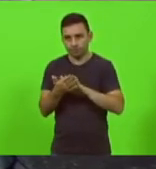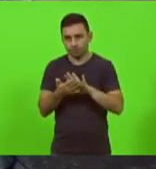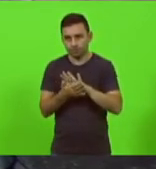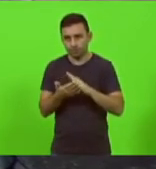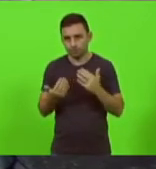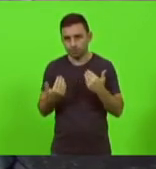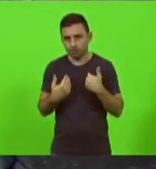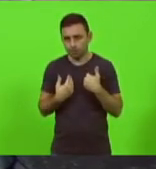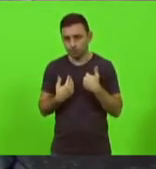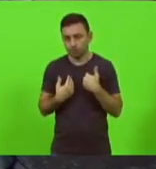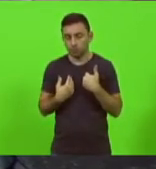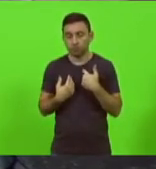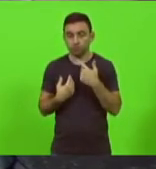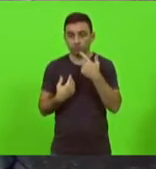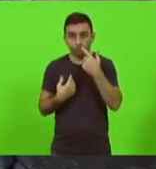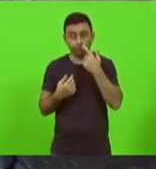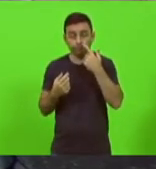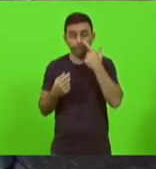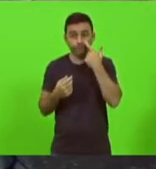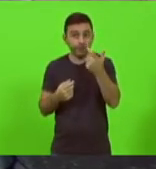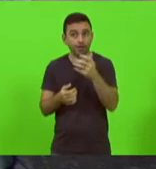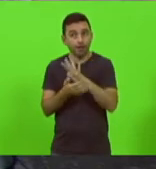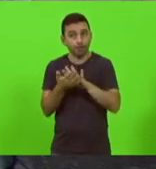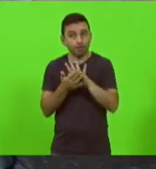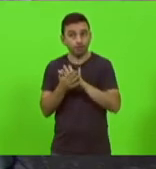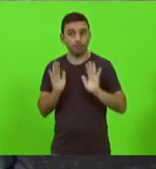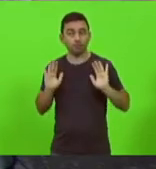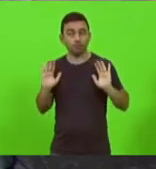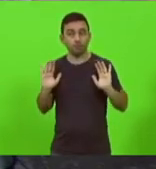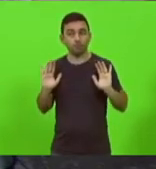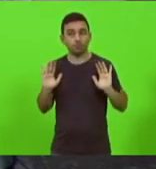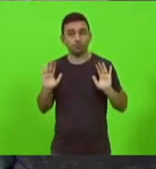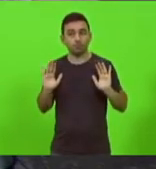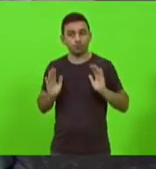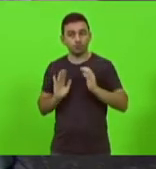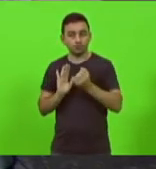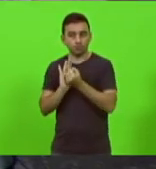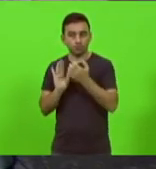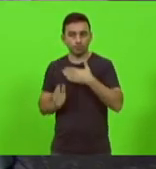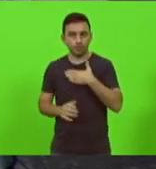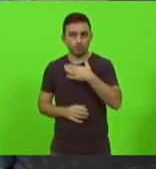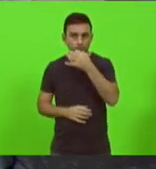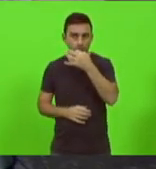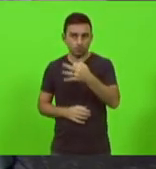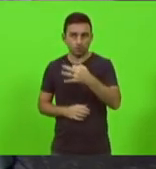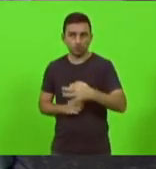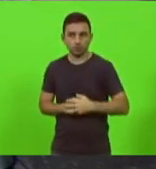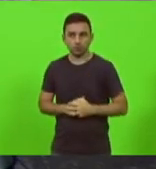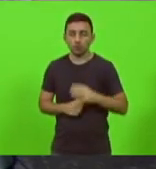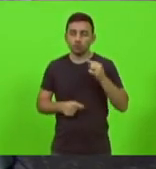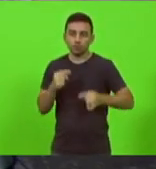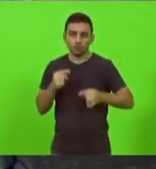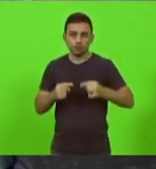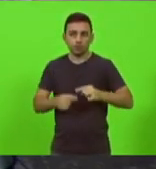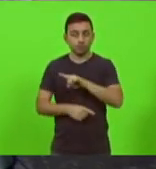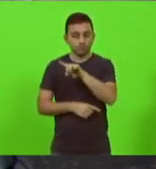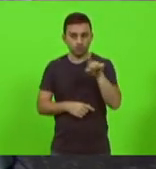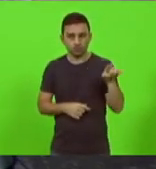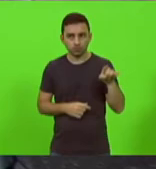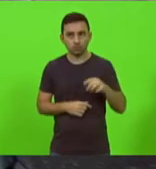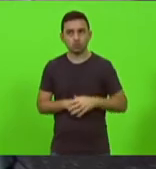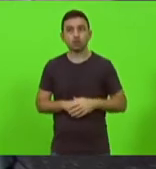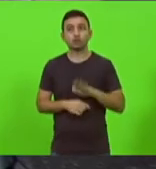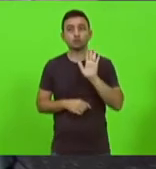não ouvi ele falar essa palavra só para deixar isso aqui a minha opinião sobre o debate de vocês mas